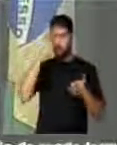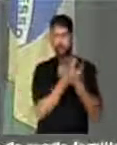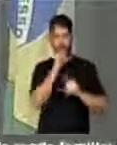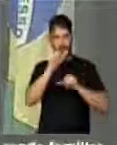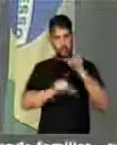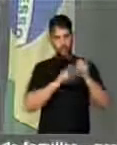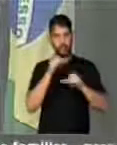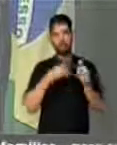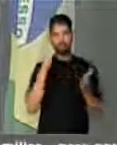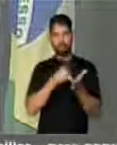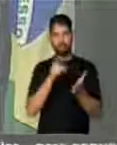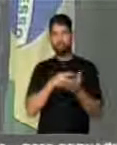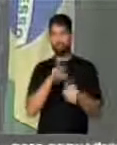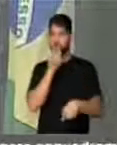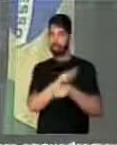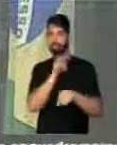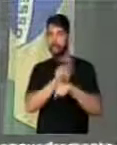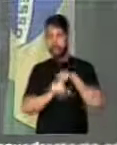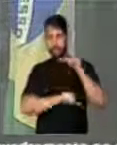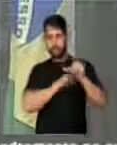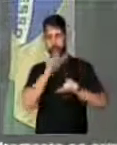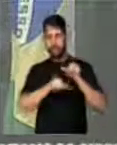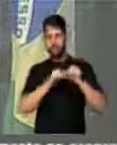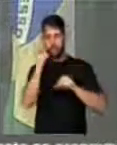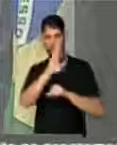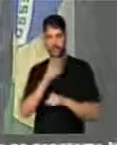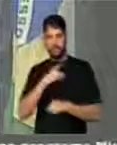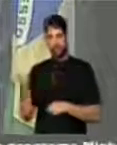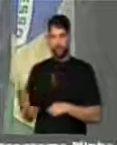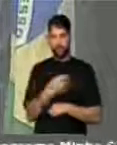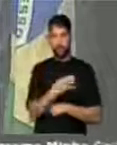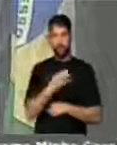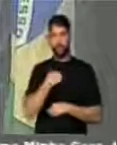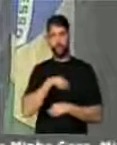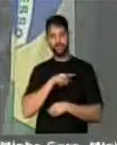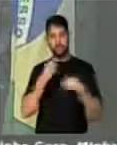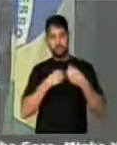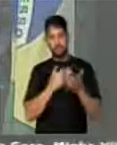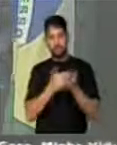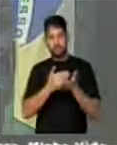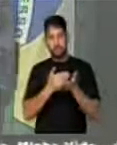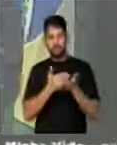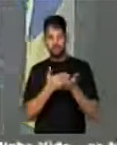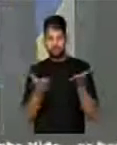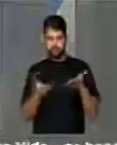reforma, defendo as reformas para um Brasil novo, que deve começar em breve.